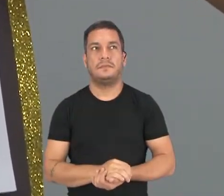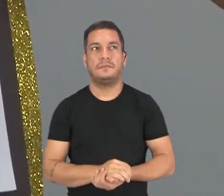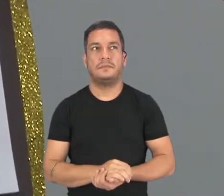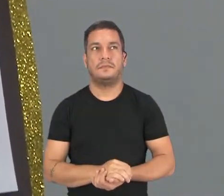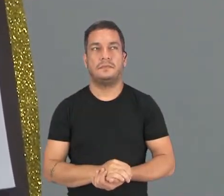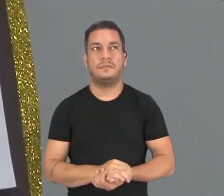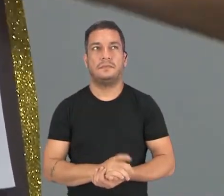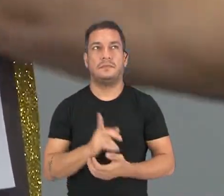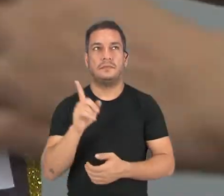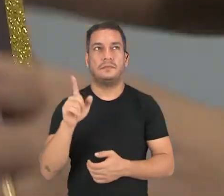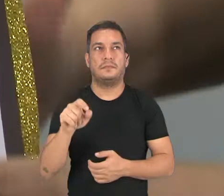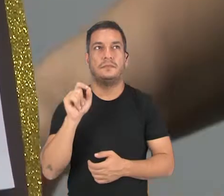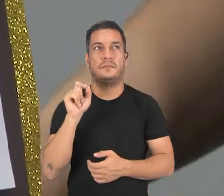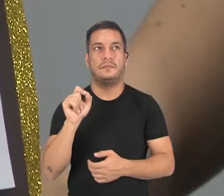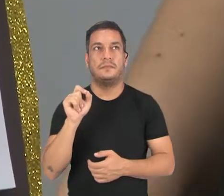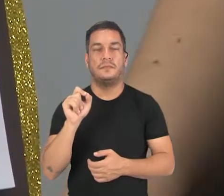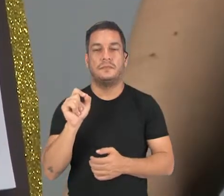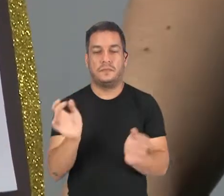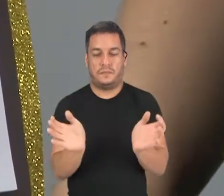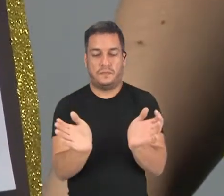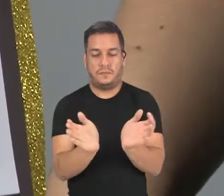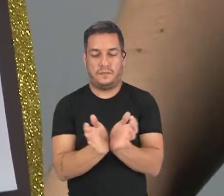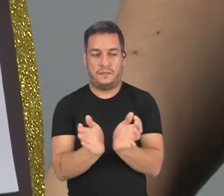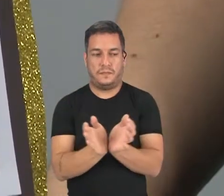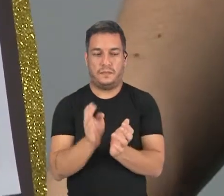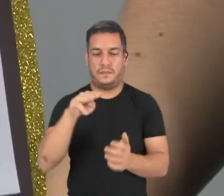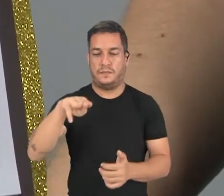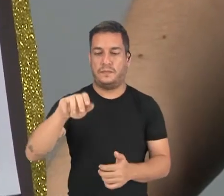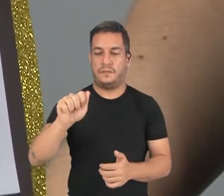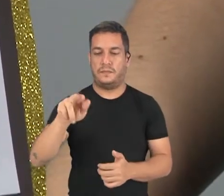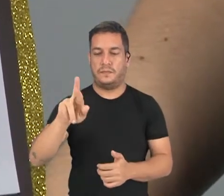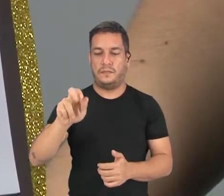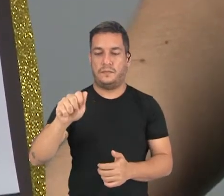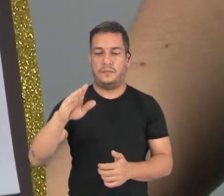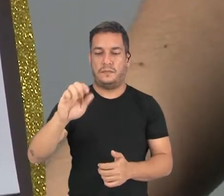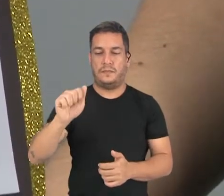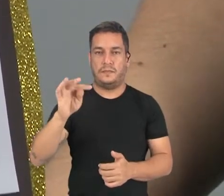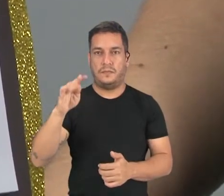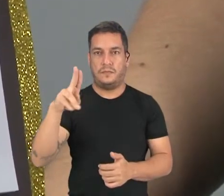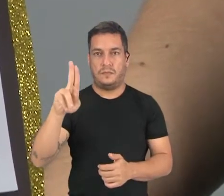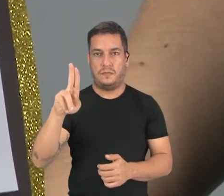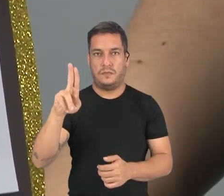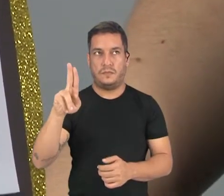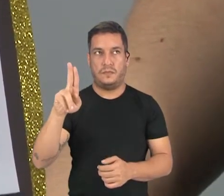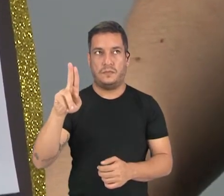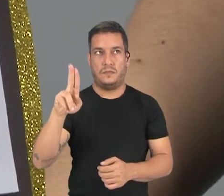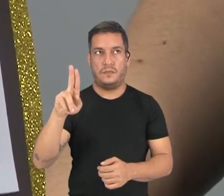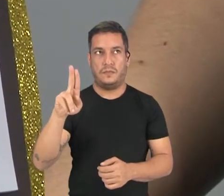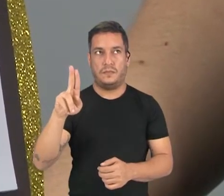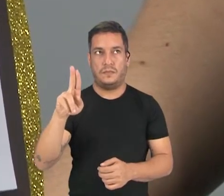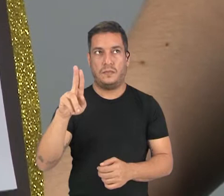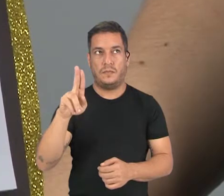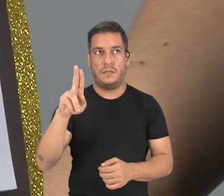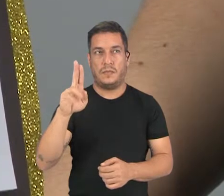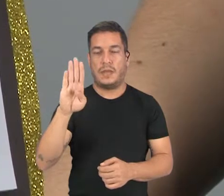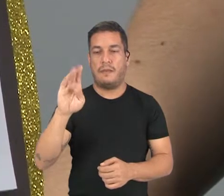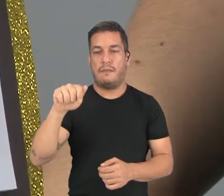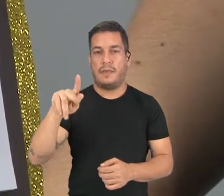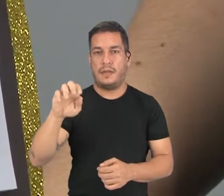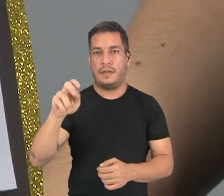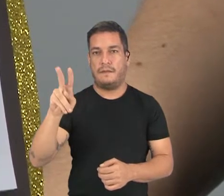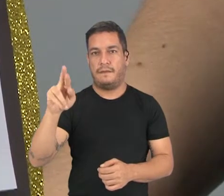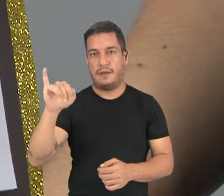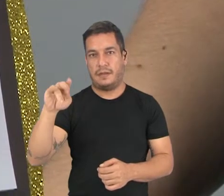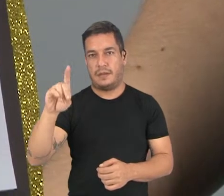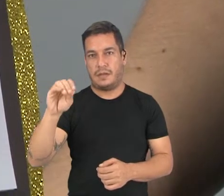Esse aqui, os grupos de maracatu e baque virado, tiveram origem nas